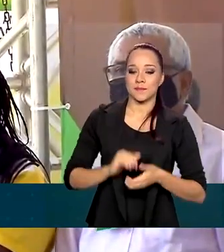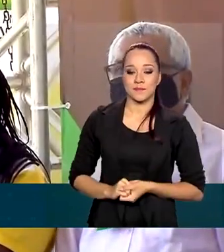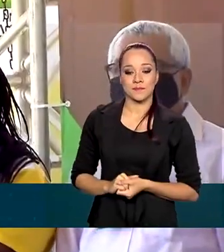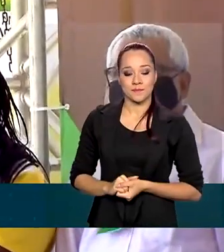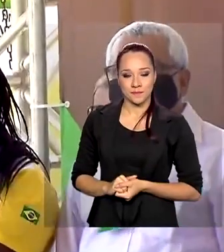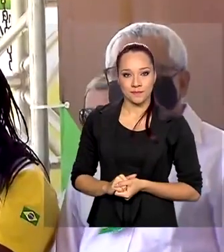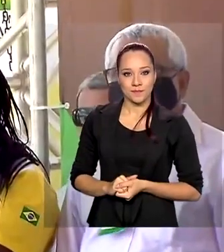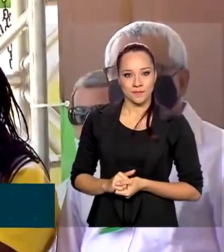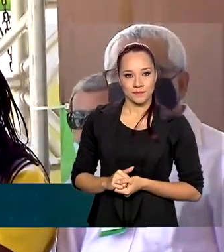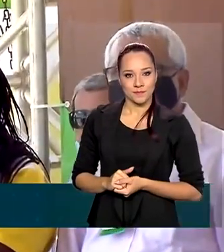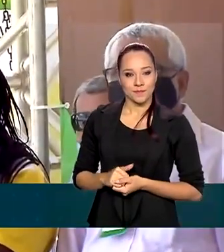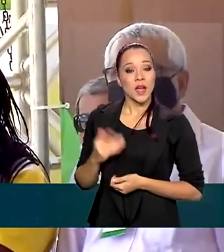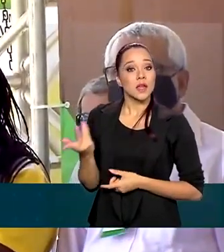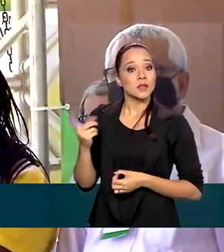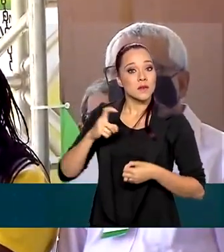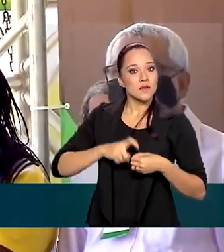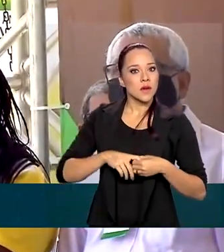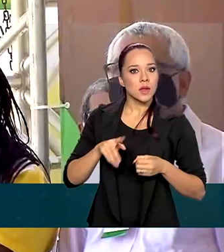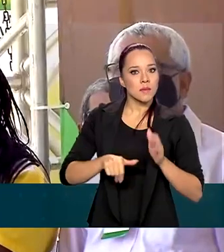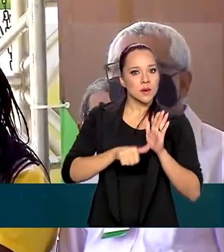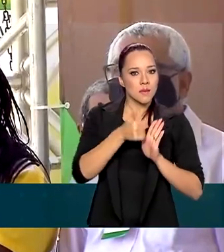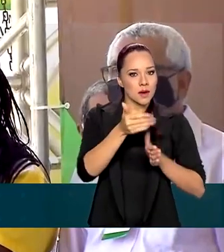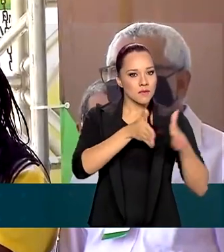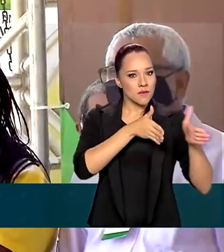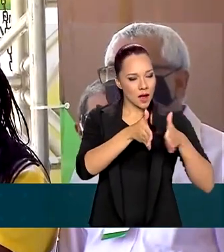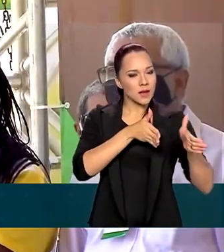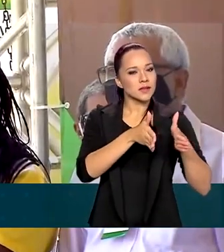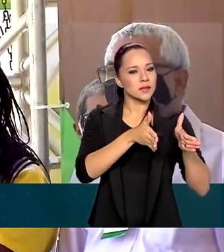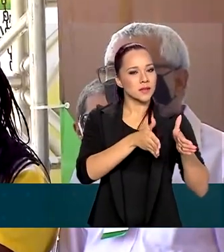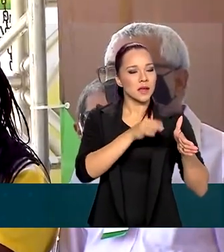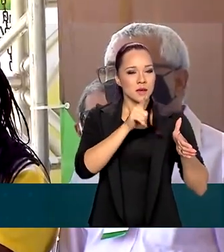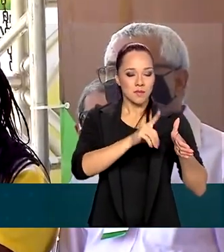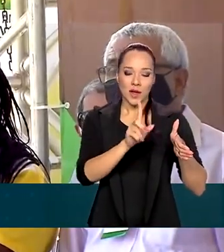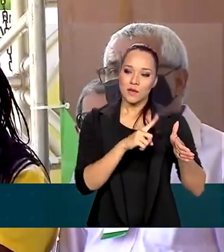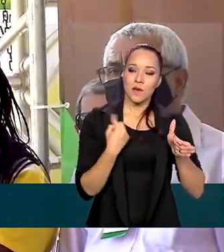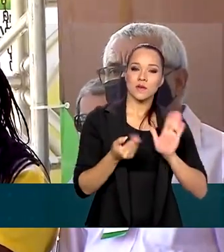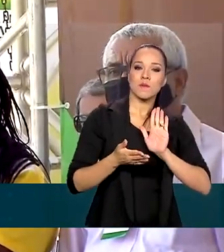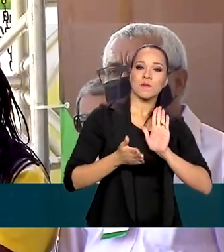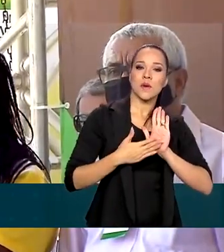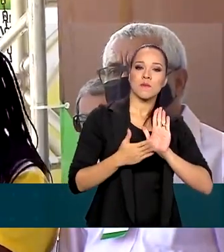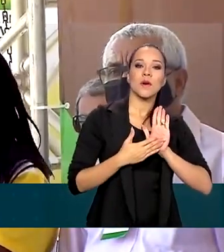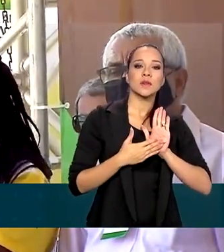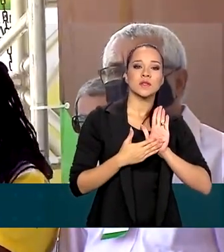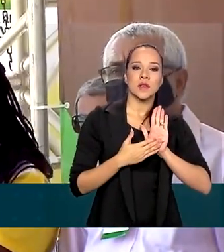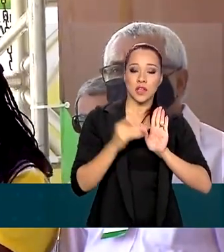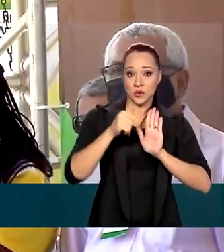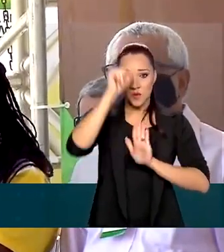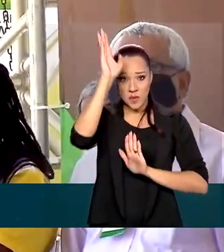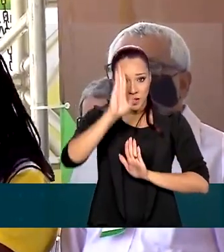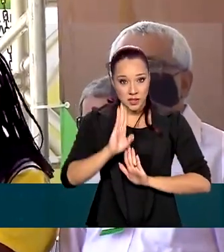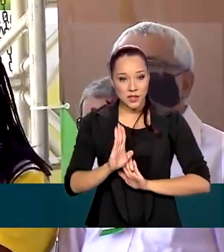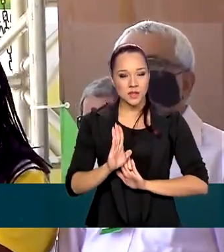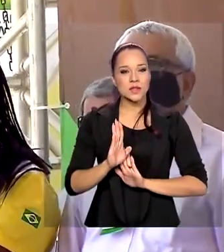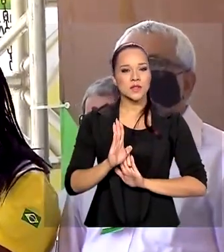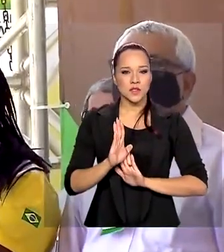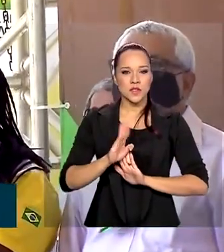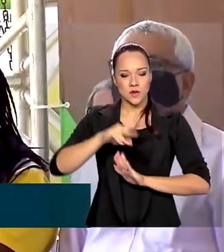retomada é a primeira fase para consolidar a nossa proposta de tornar o Brasil